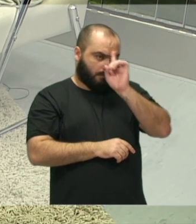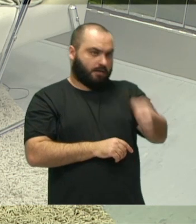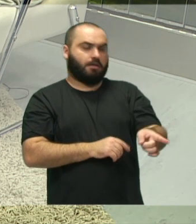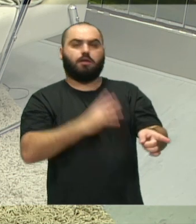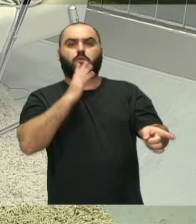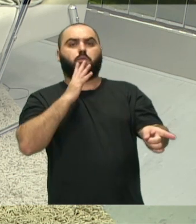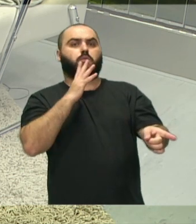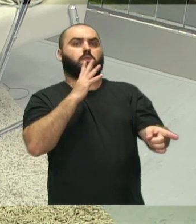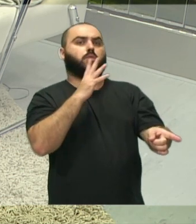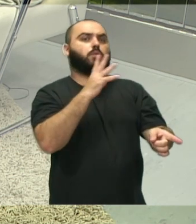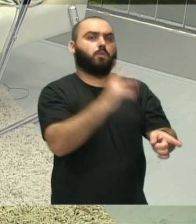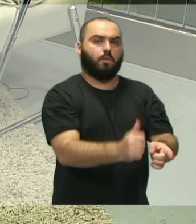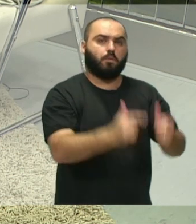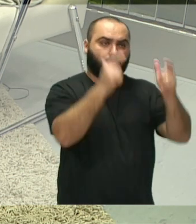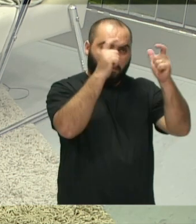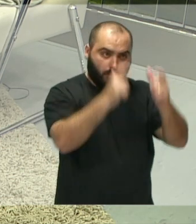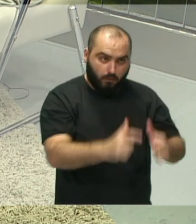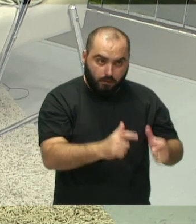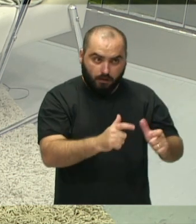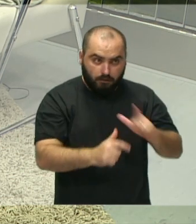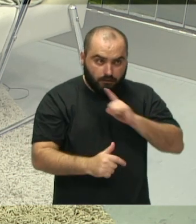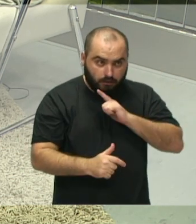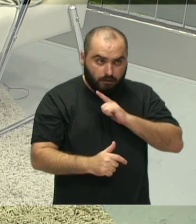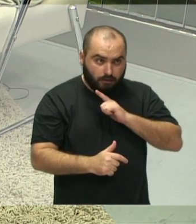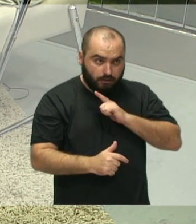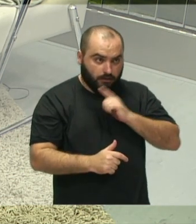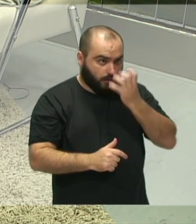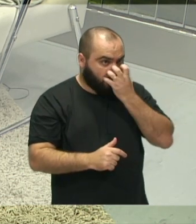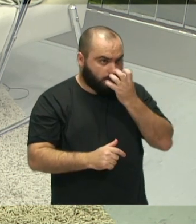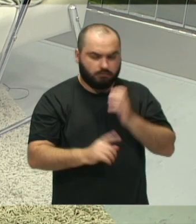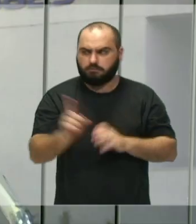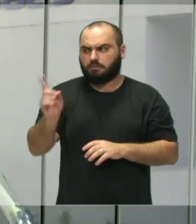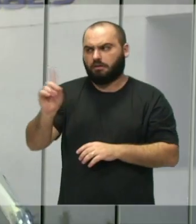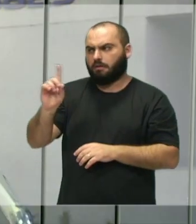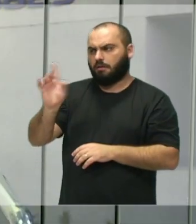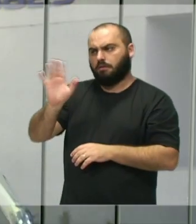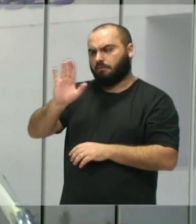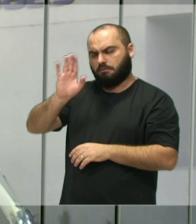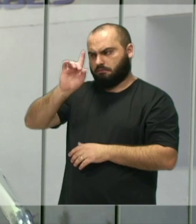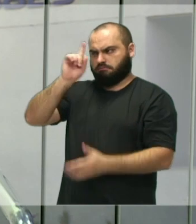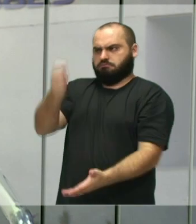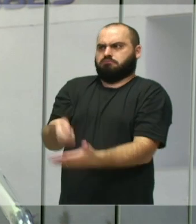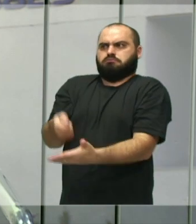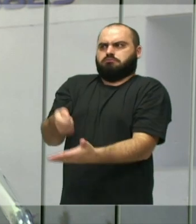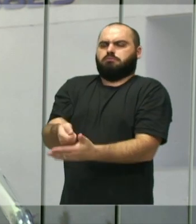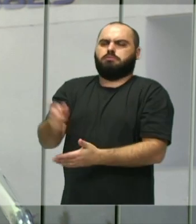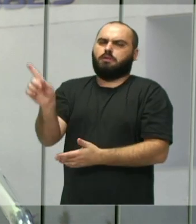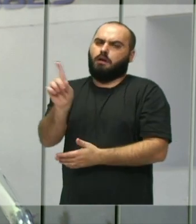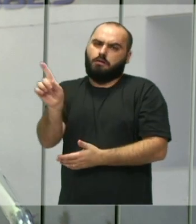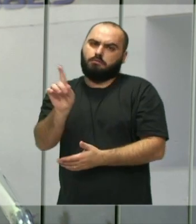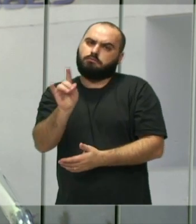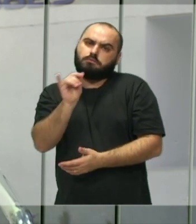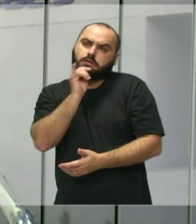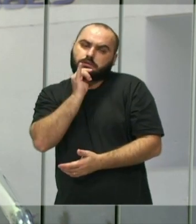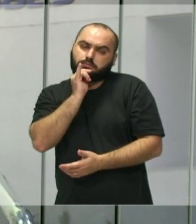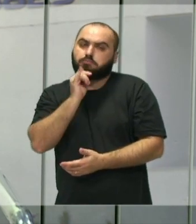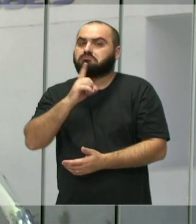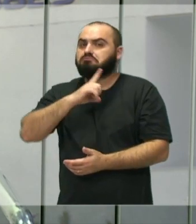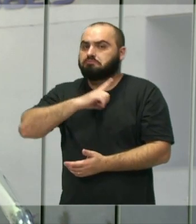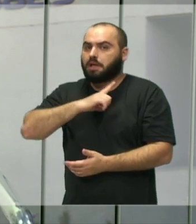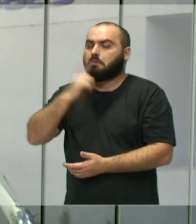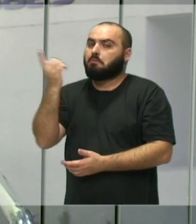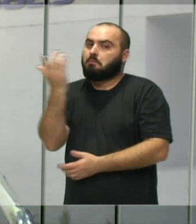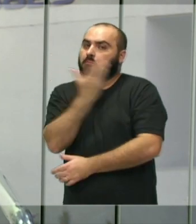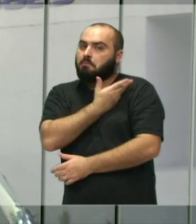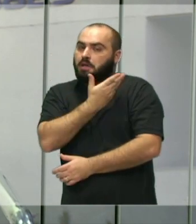estabelecimentos a terem o seu local? Não, não é uma questão de obrigação. É uma questão de, por exemplo, eu tenho um amigo que tem restaurante